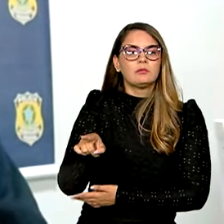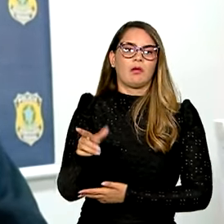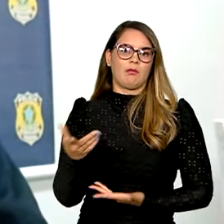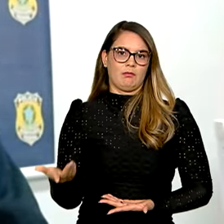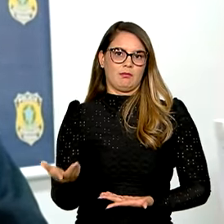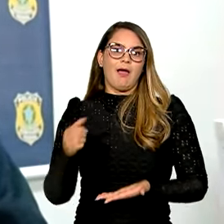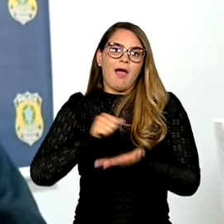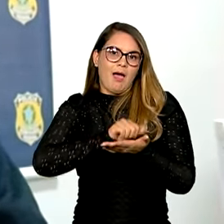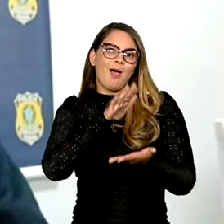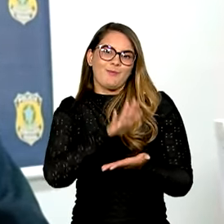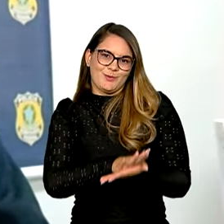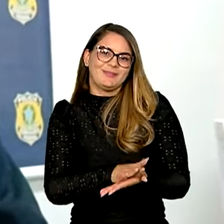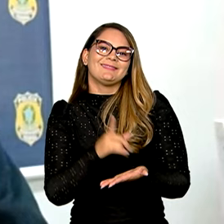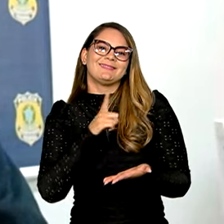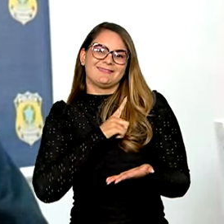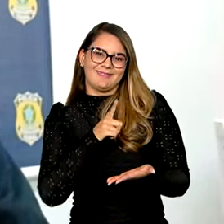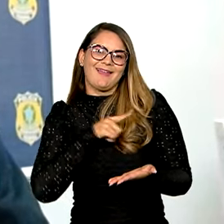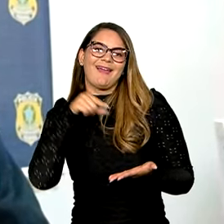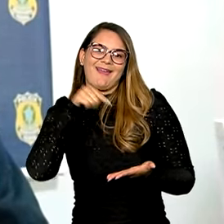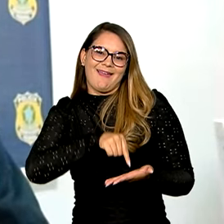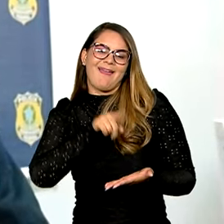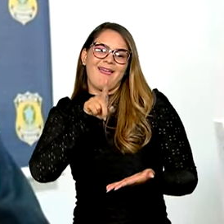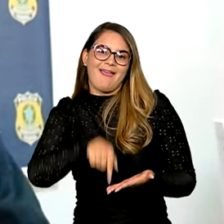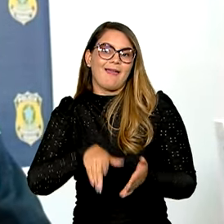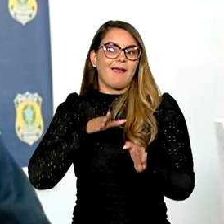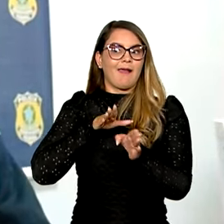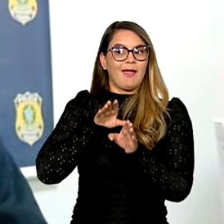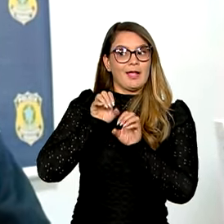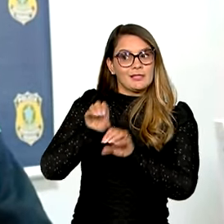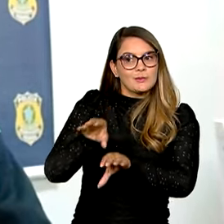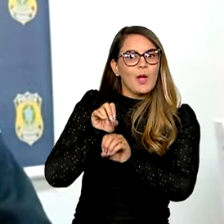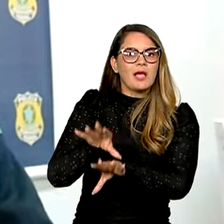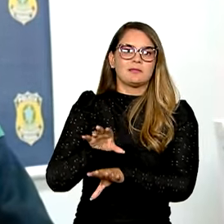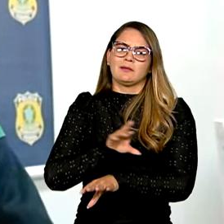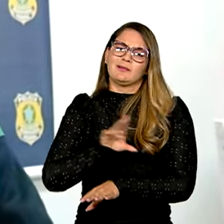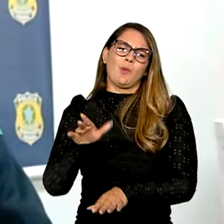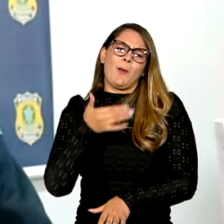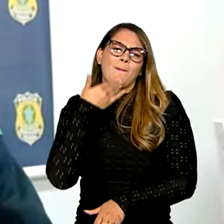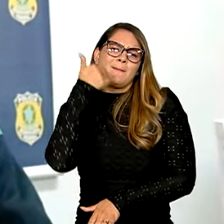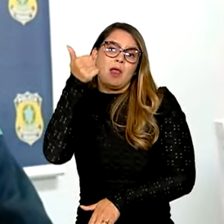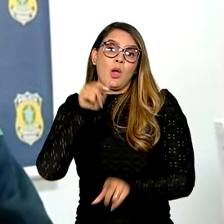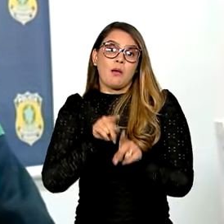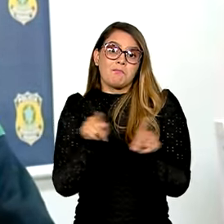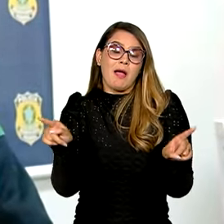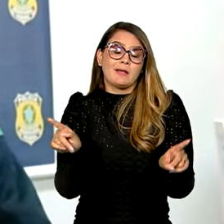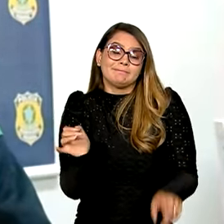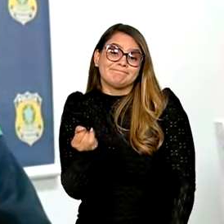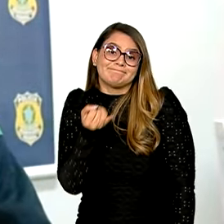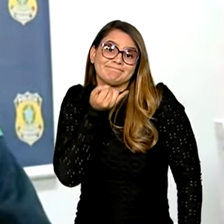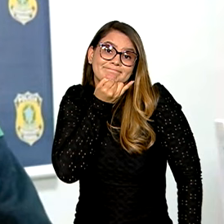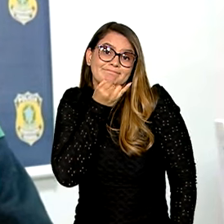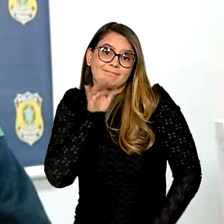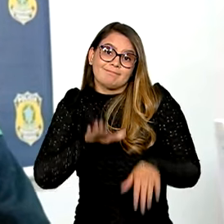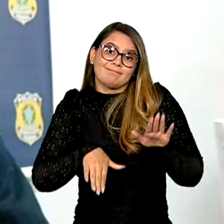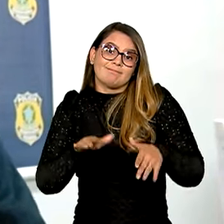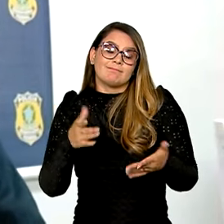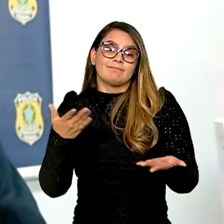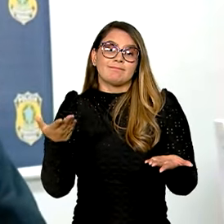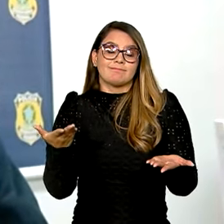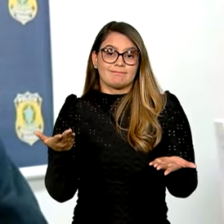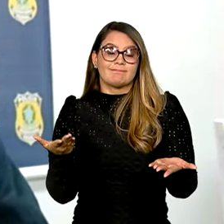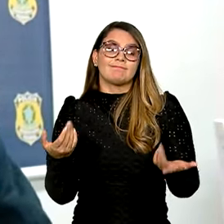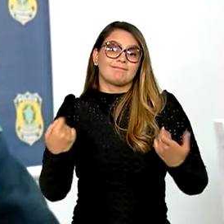deixa de ter também o caráter educativo. Não seria o ideal, mas, infelizmente, em determinadas situações,